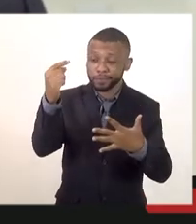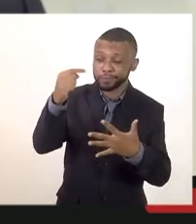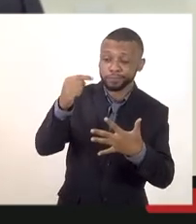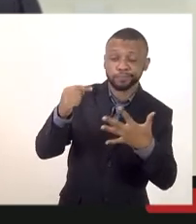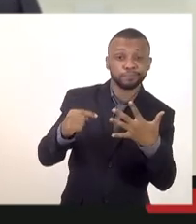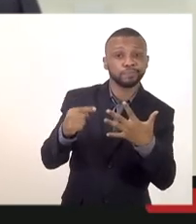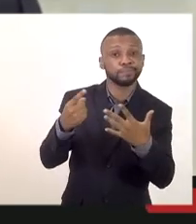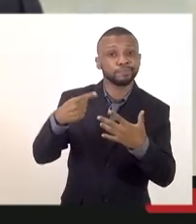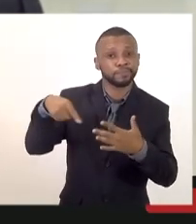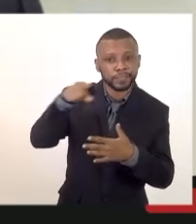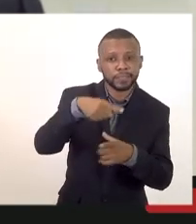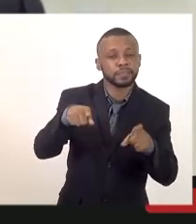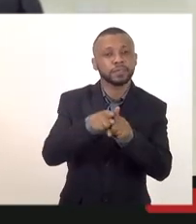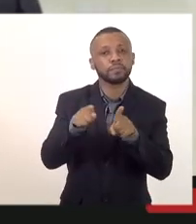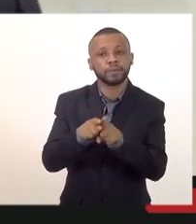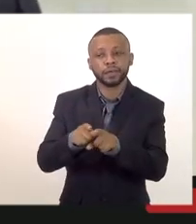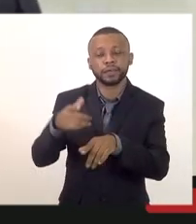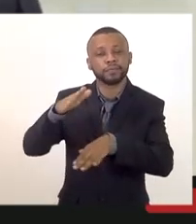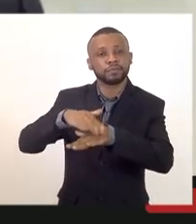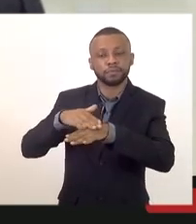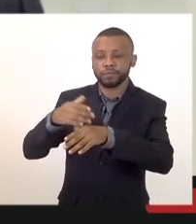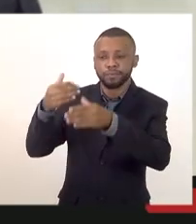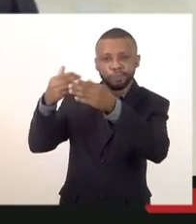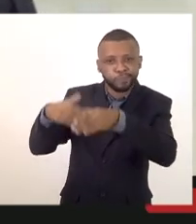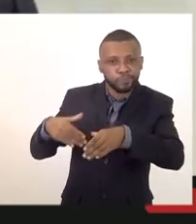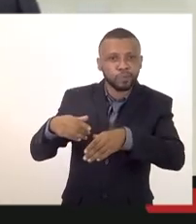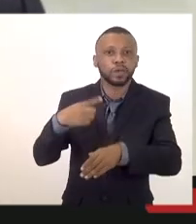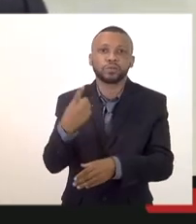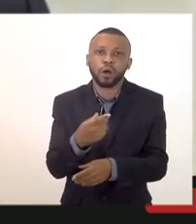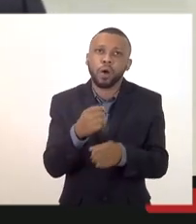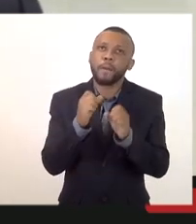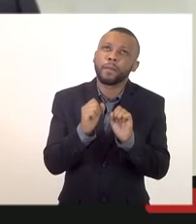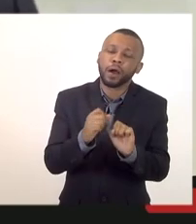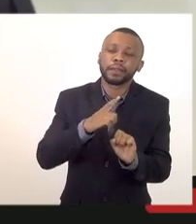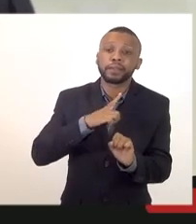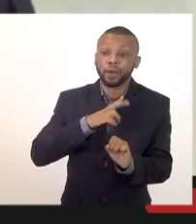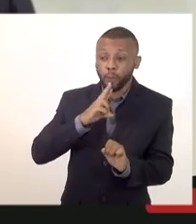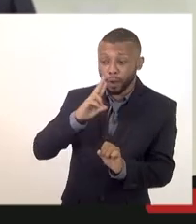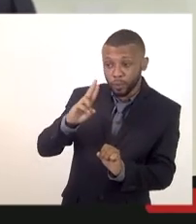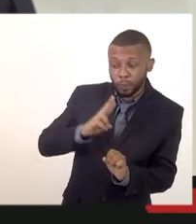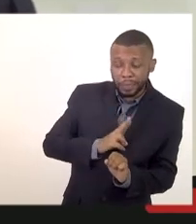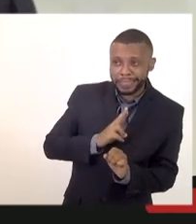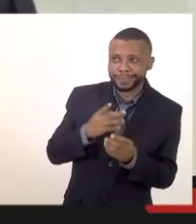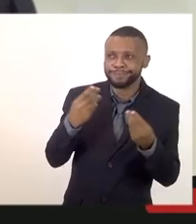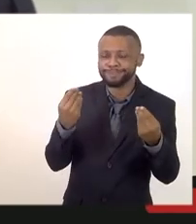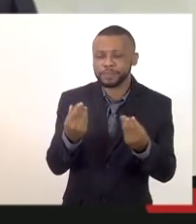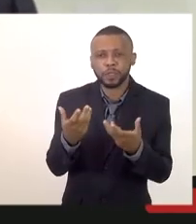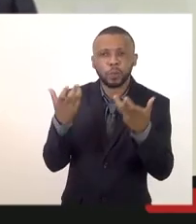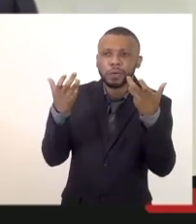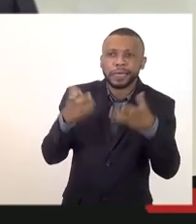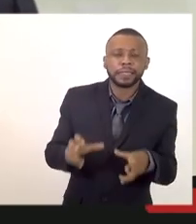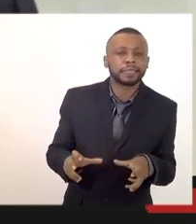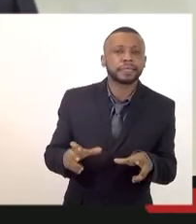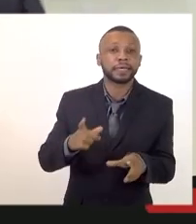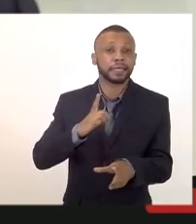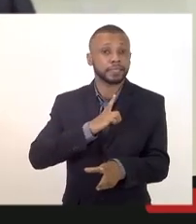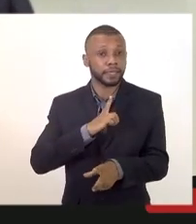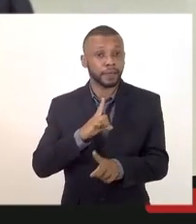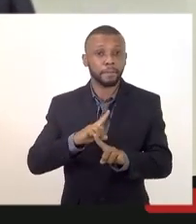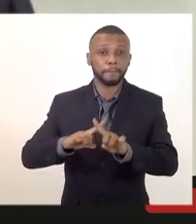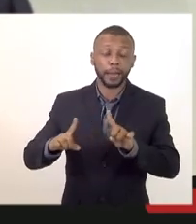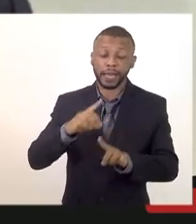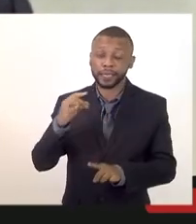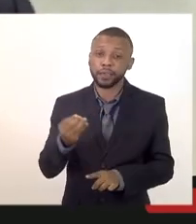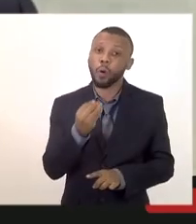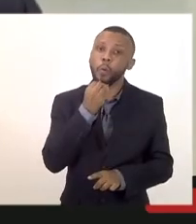aos concursados por mais que as respostas eventualmente não sejam as respostas que a gente quer ouvir mas é sempre uma oportunidade da gente